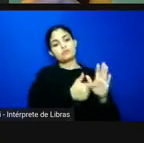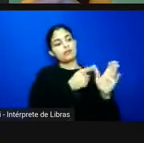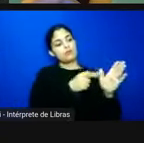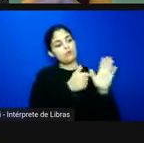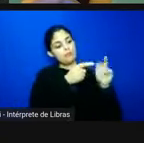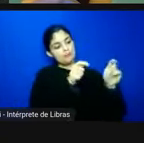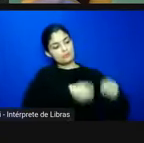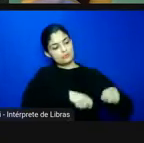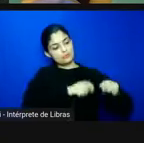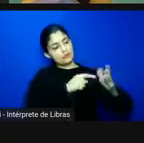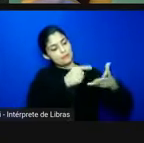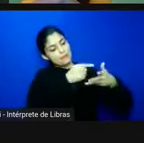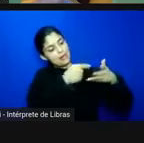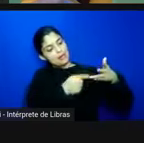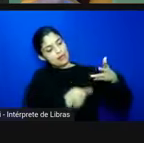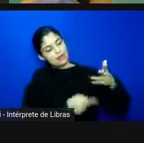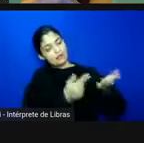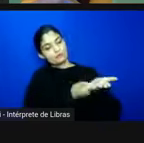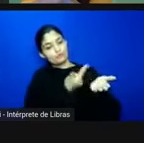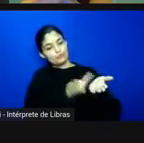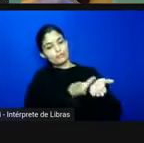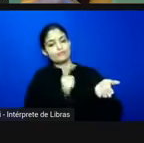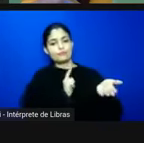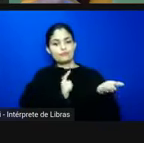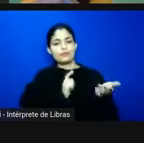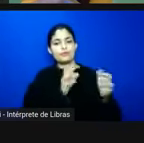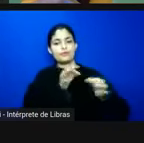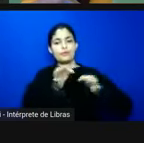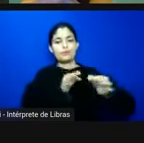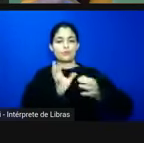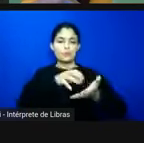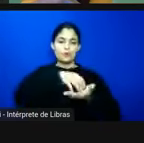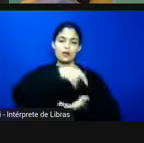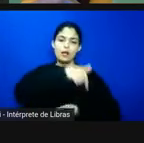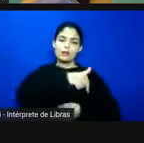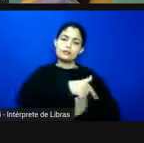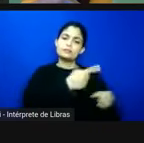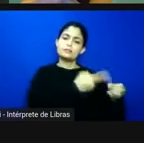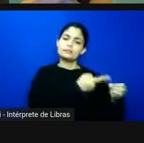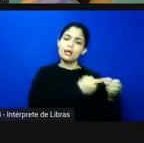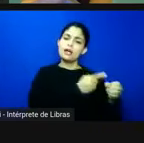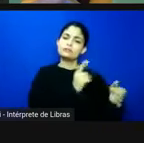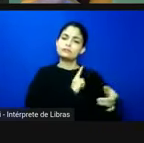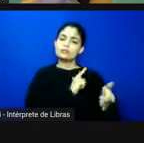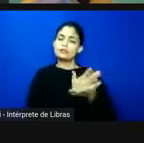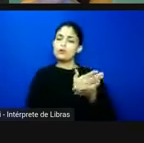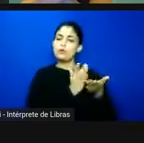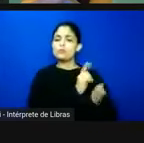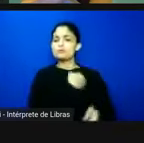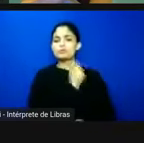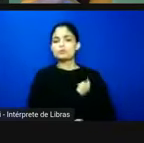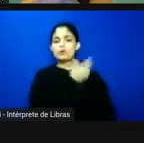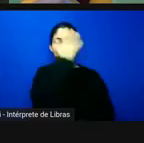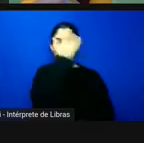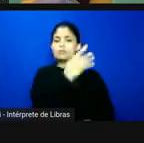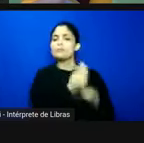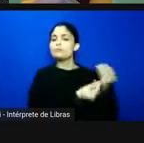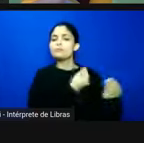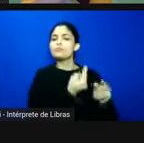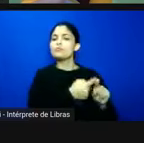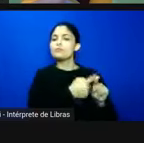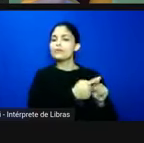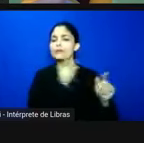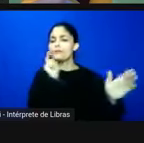livro tem várias organizações aqui da cidade e tem algumas que a gente não sabe coisas sobre por que a gente não sabe coisas sobre ah porque falta